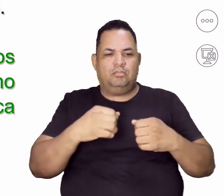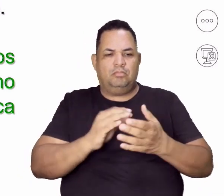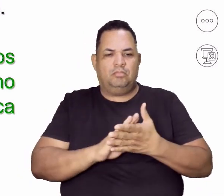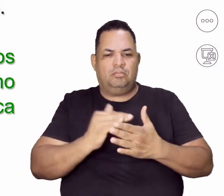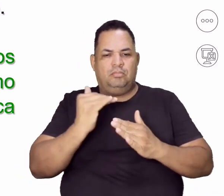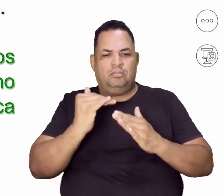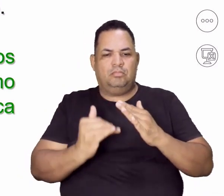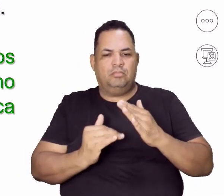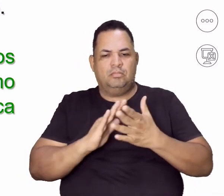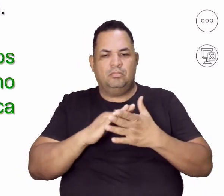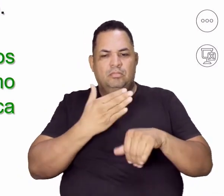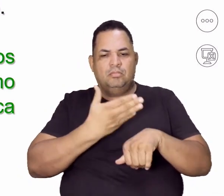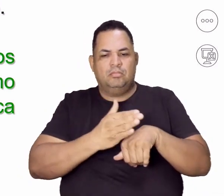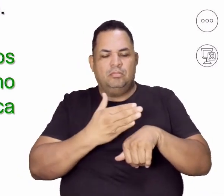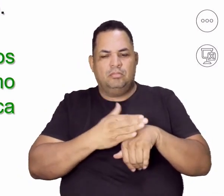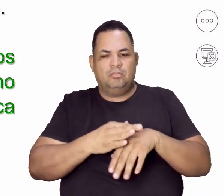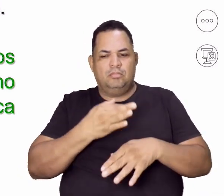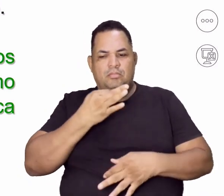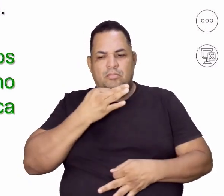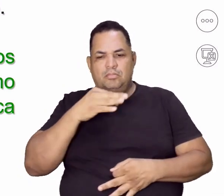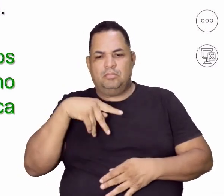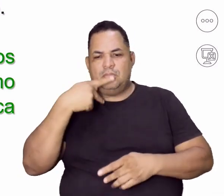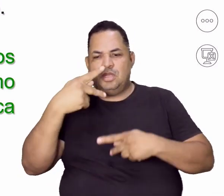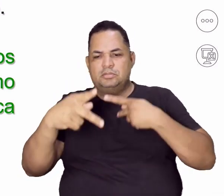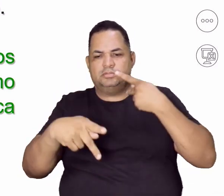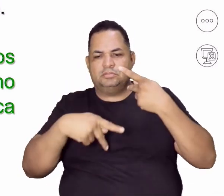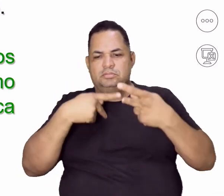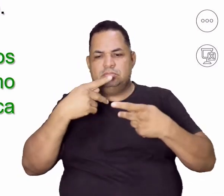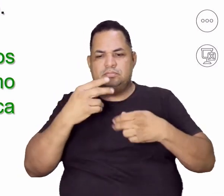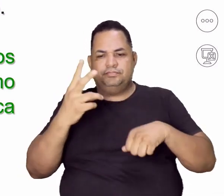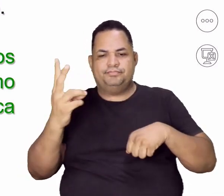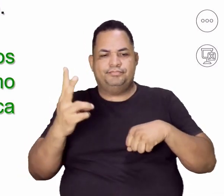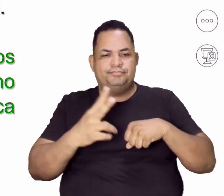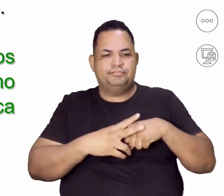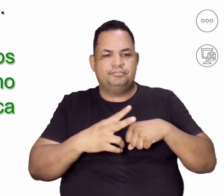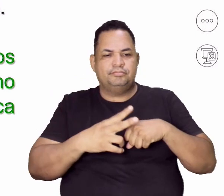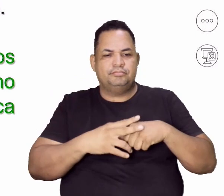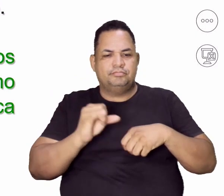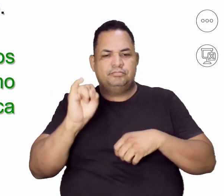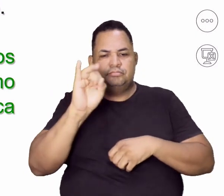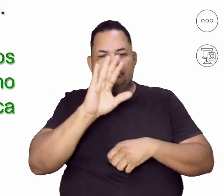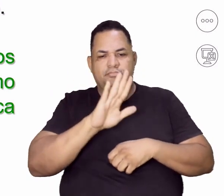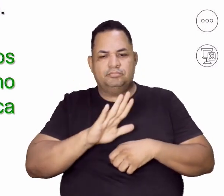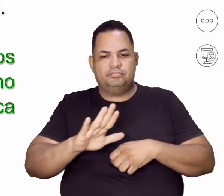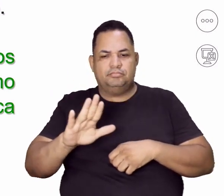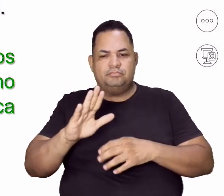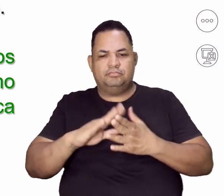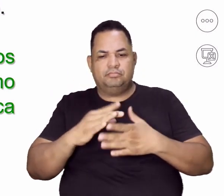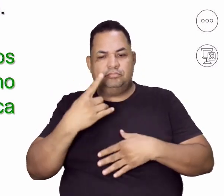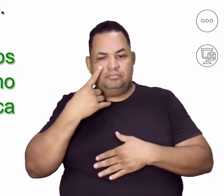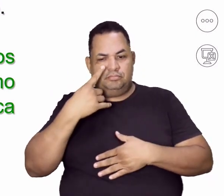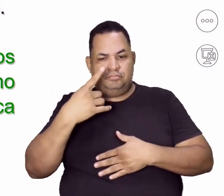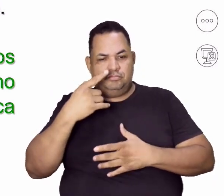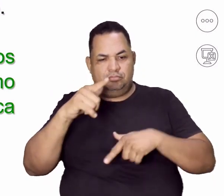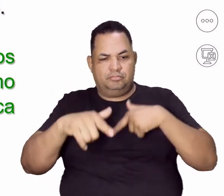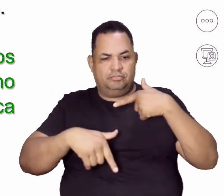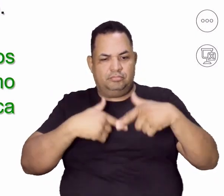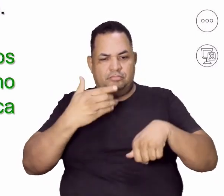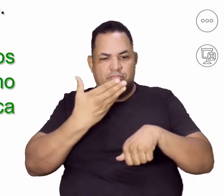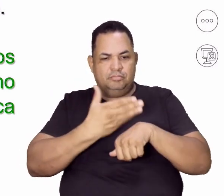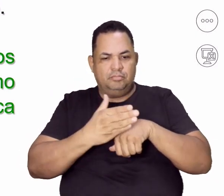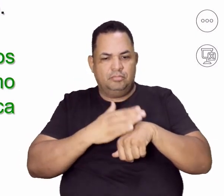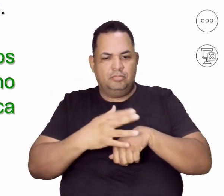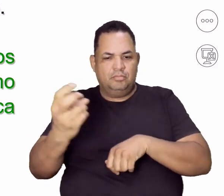subjacentes às práticas, aos discursos verbais e imagéticos na apreciação e produção das